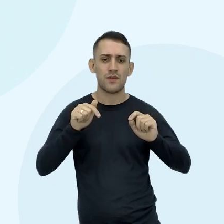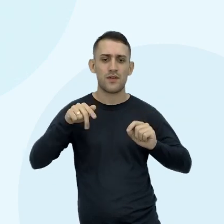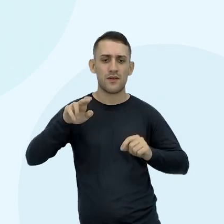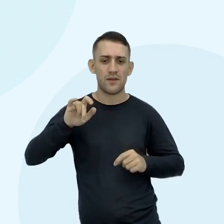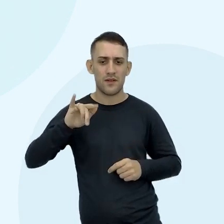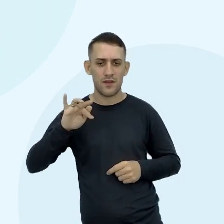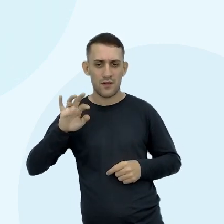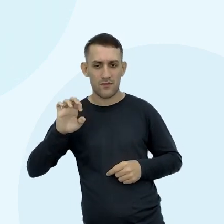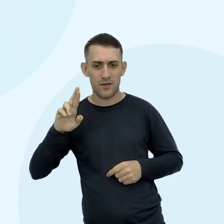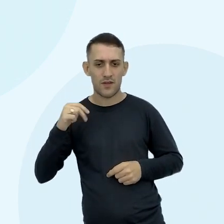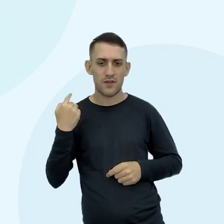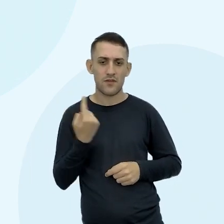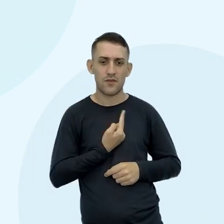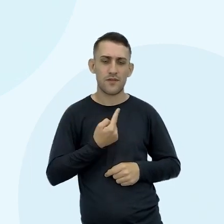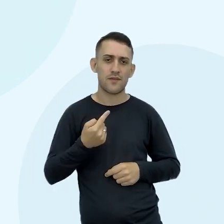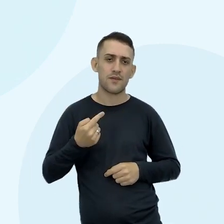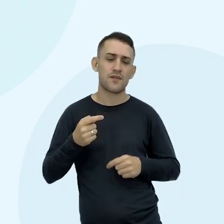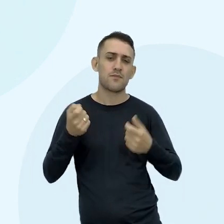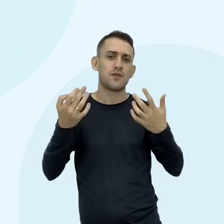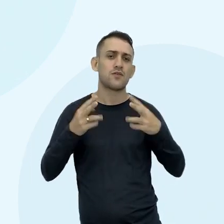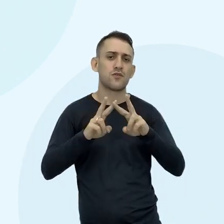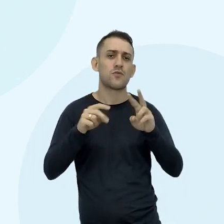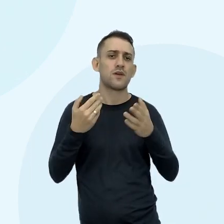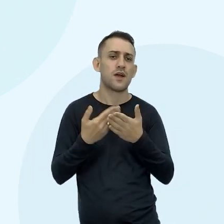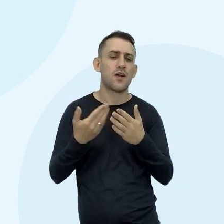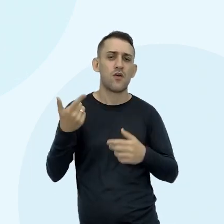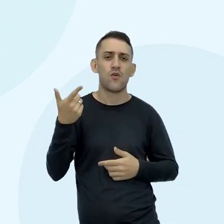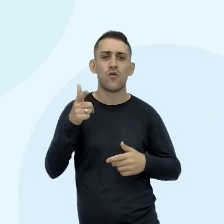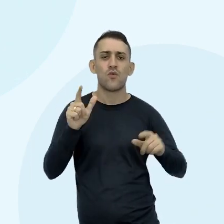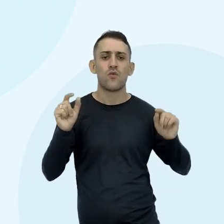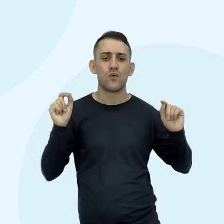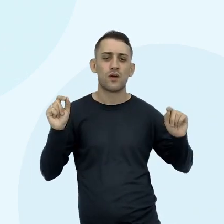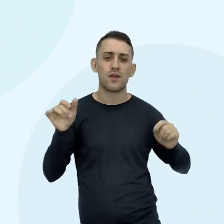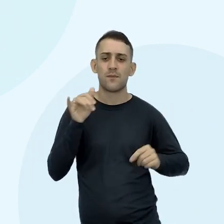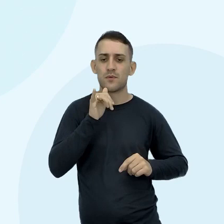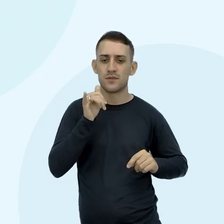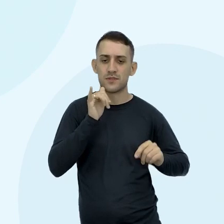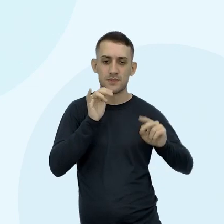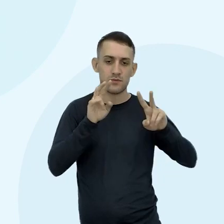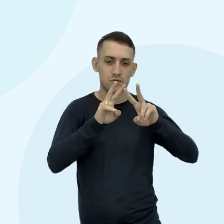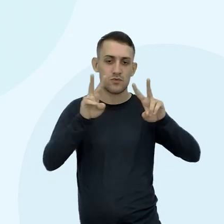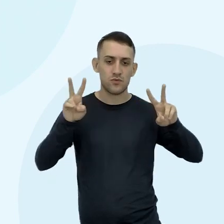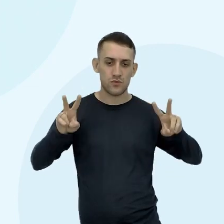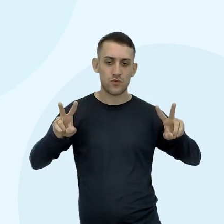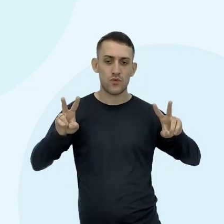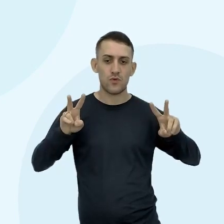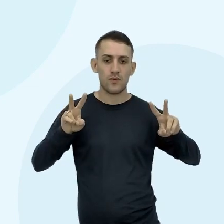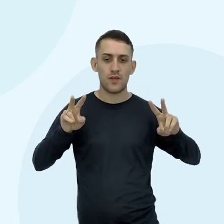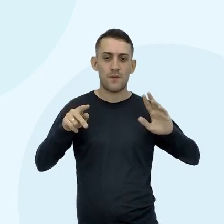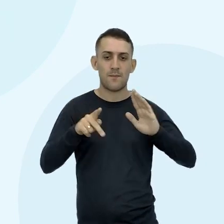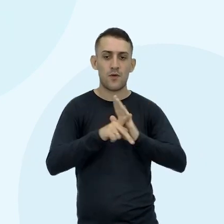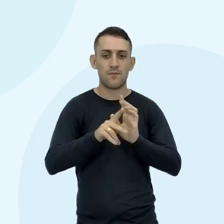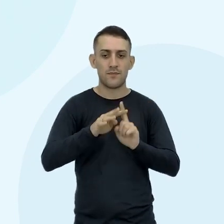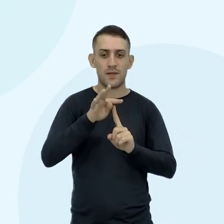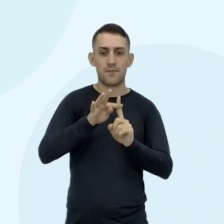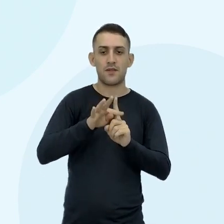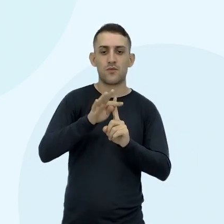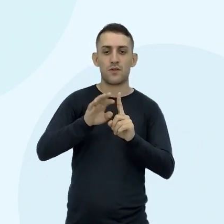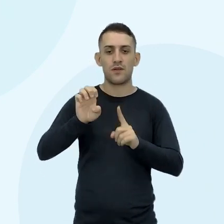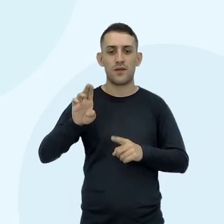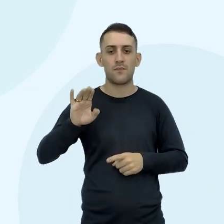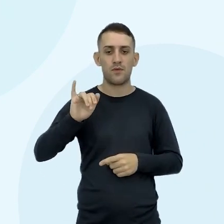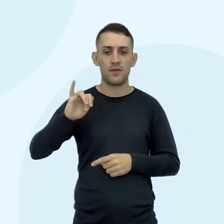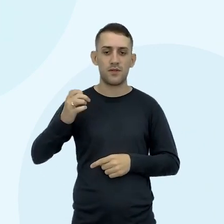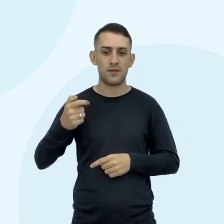Depois a gente falou Também em outra aula Sobre a questão Da temperatura de ebulição